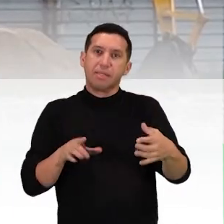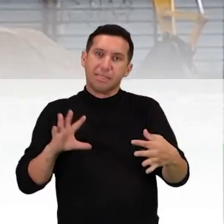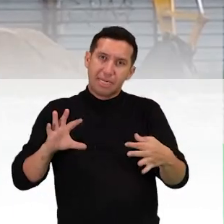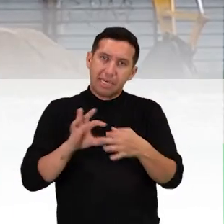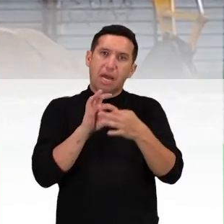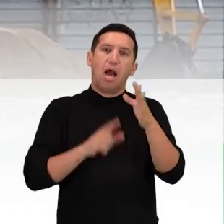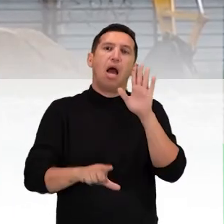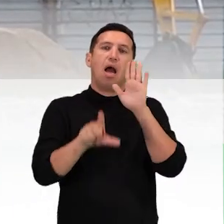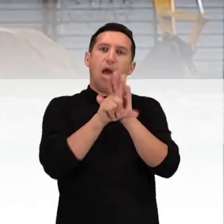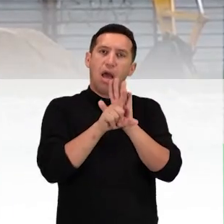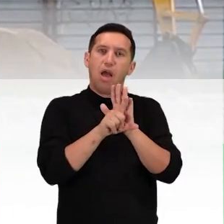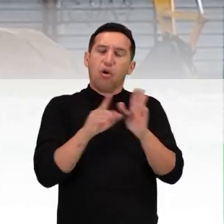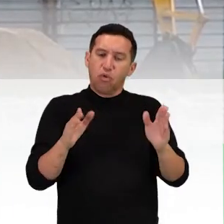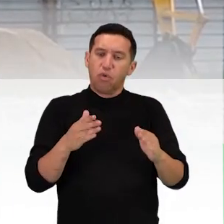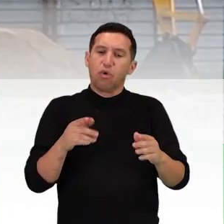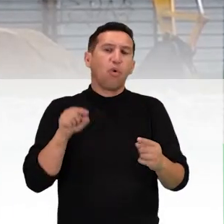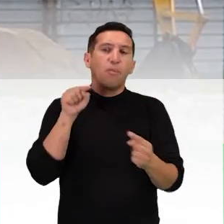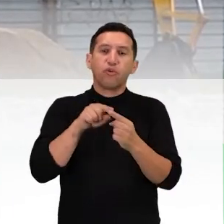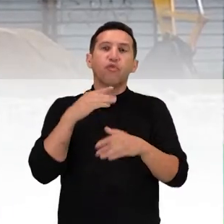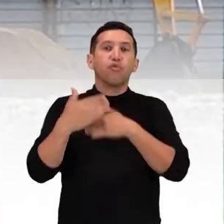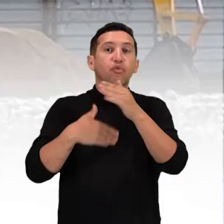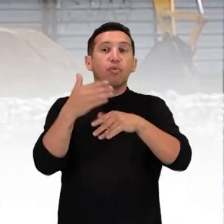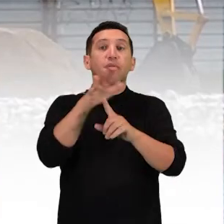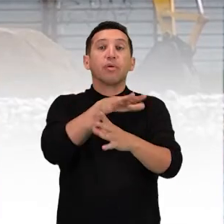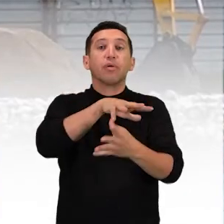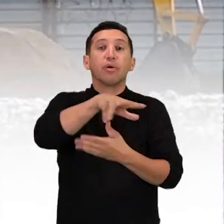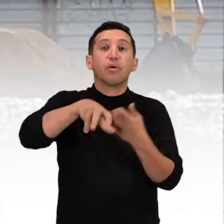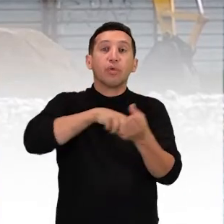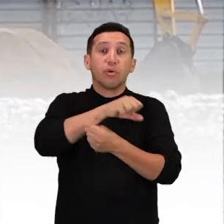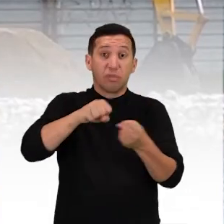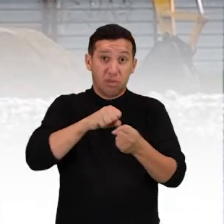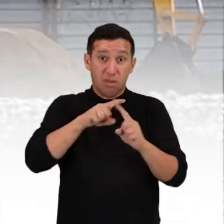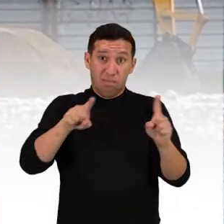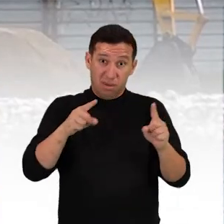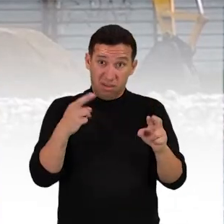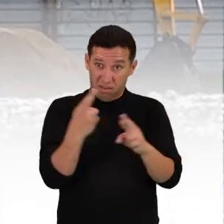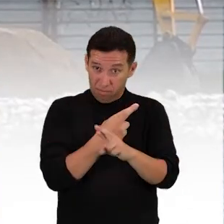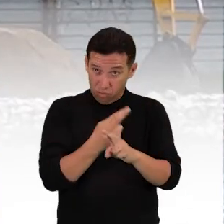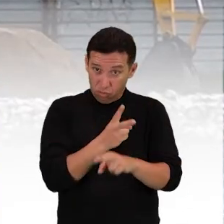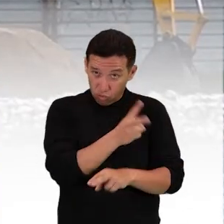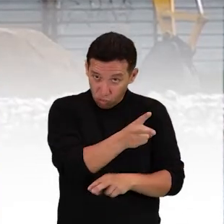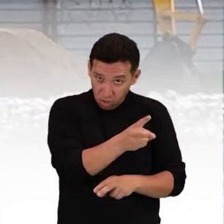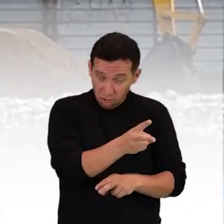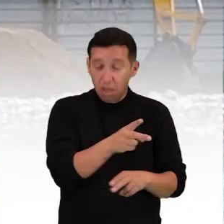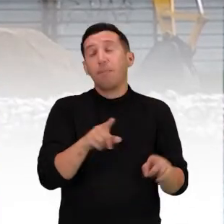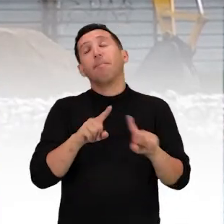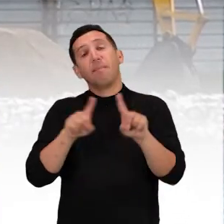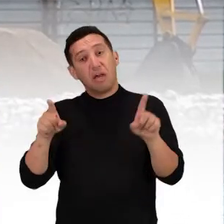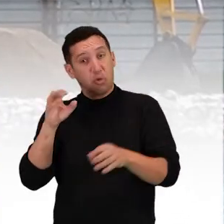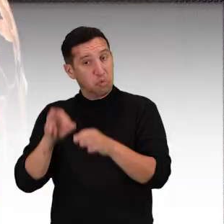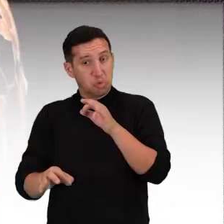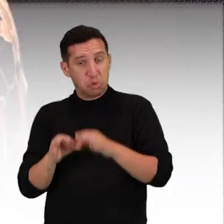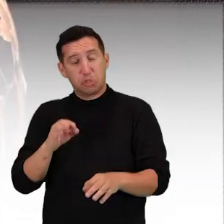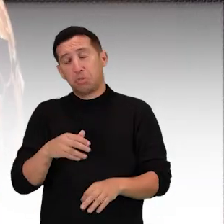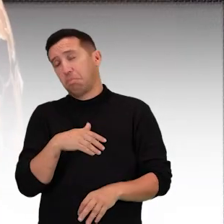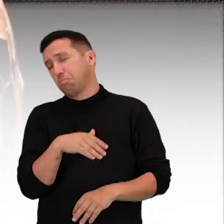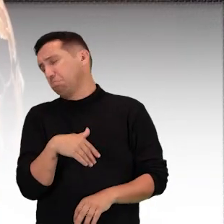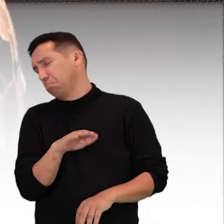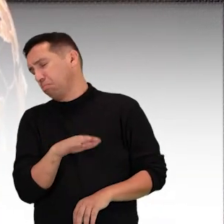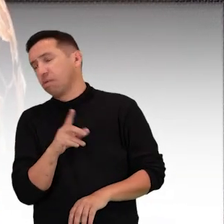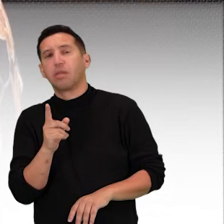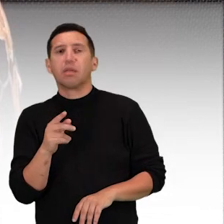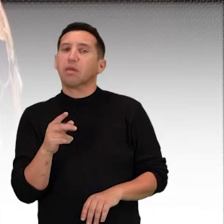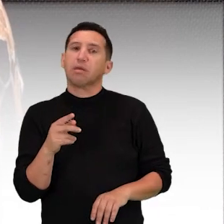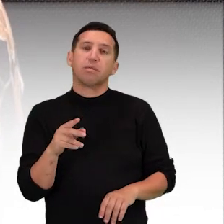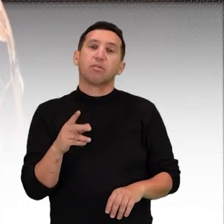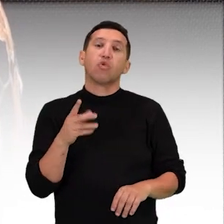priorizando o desenvolvimento sustentável. Mas se a obra continua, a briga na Justiça também. Não se pretende